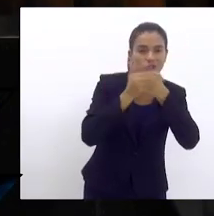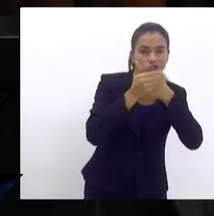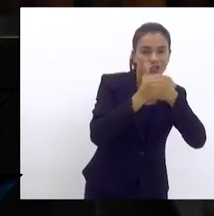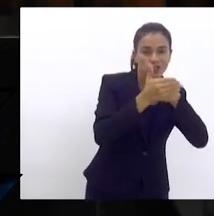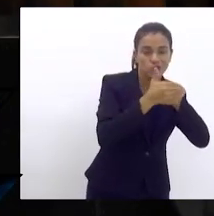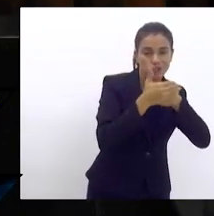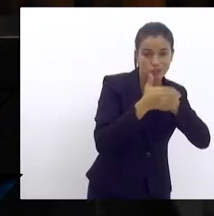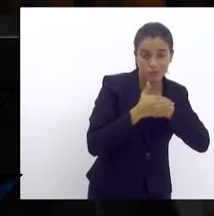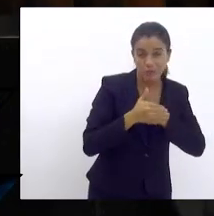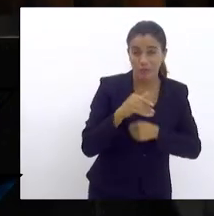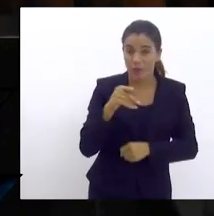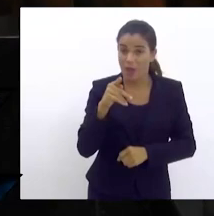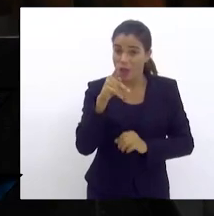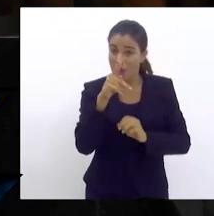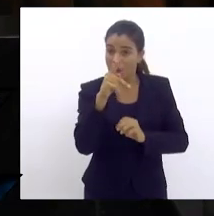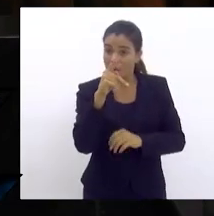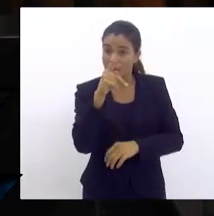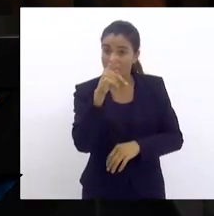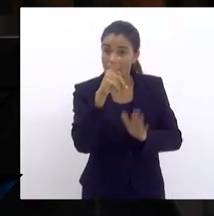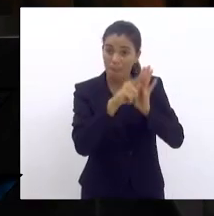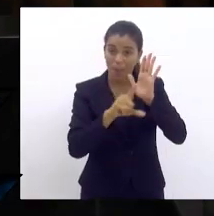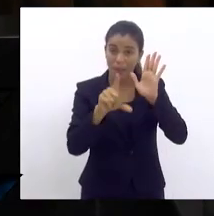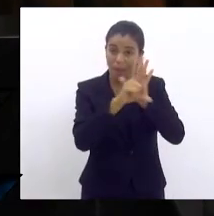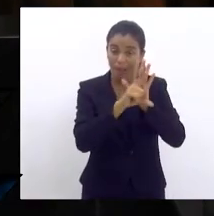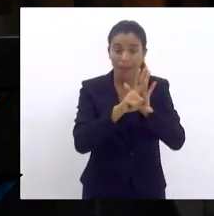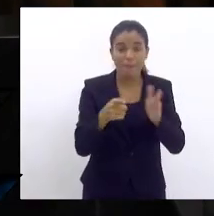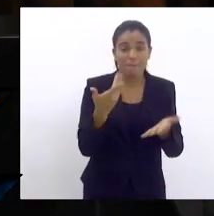O seu PL de fake news sofreu uma derrota.